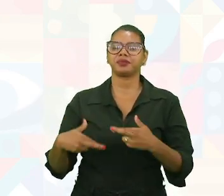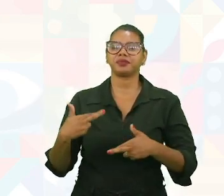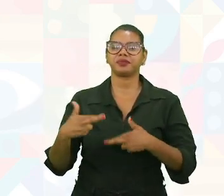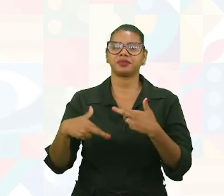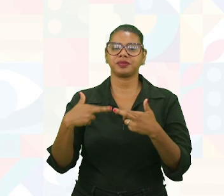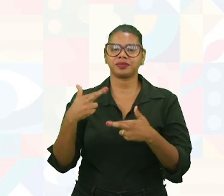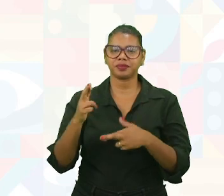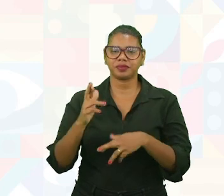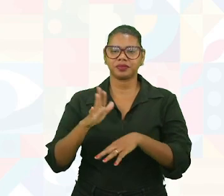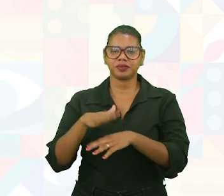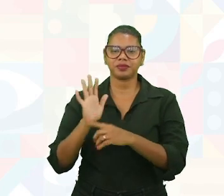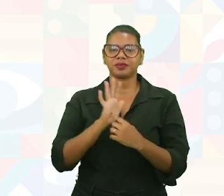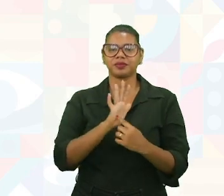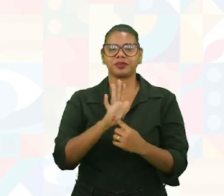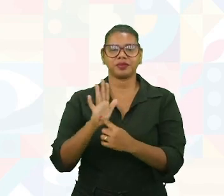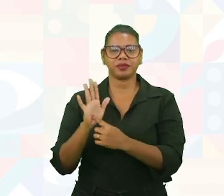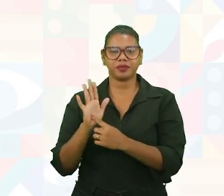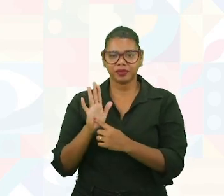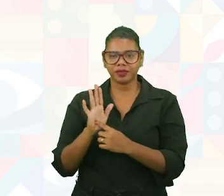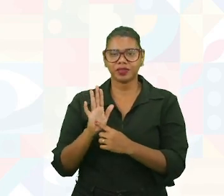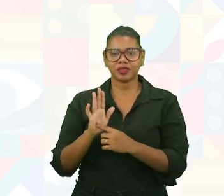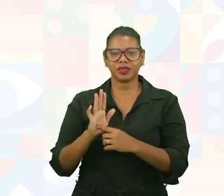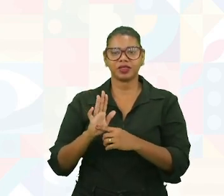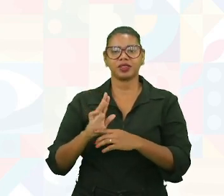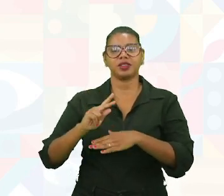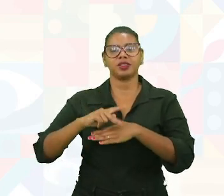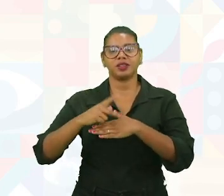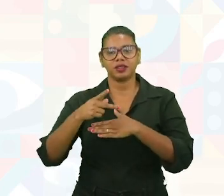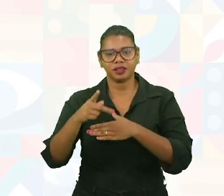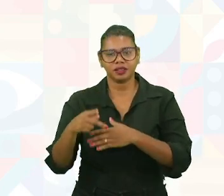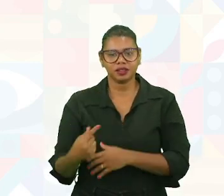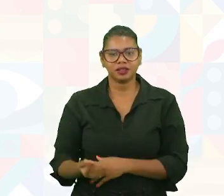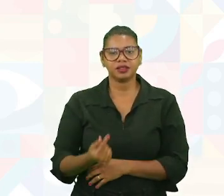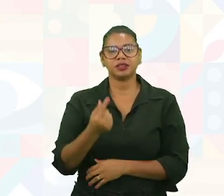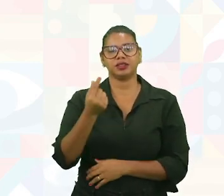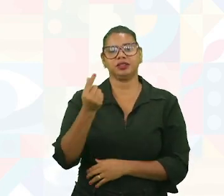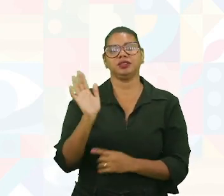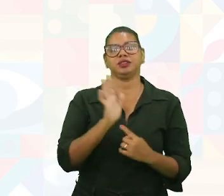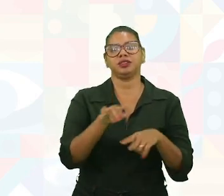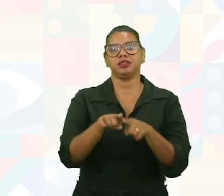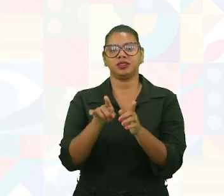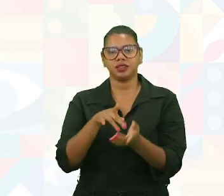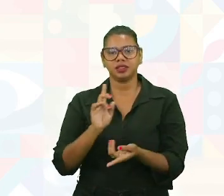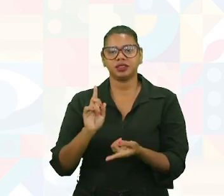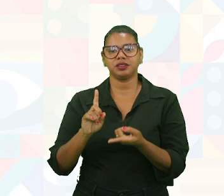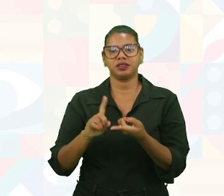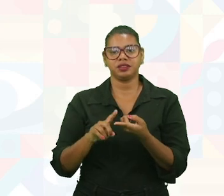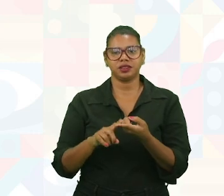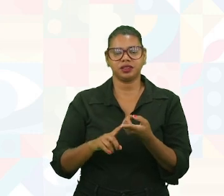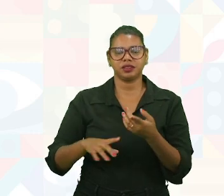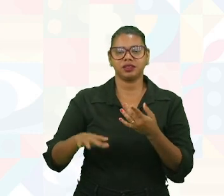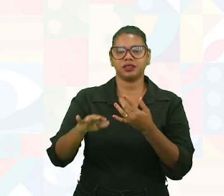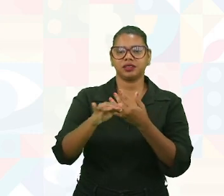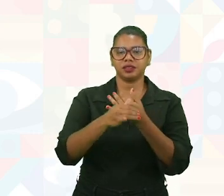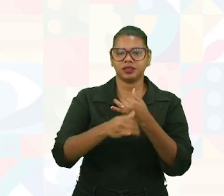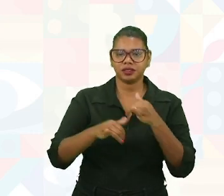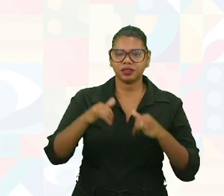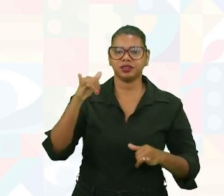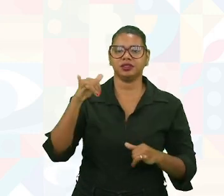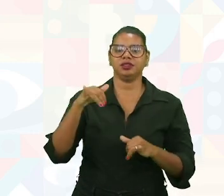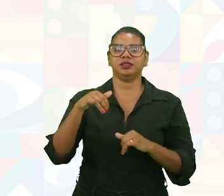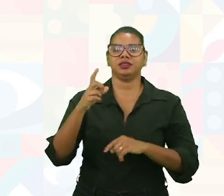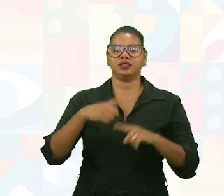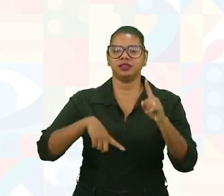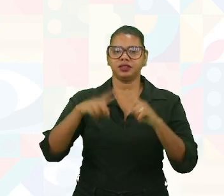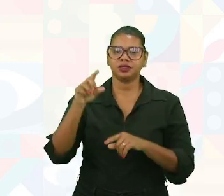biodegradáveis. Eco bag. A questão das fontes de energia serem mais renováveis.